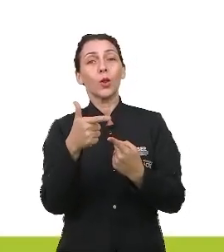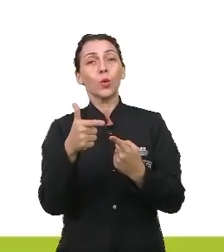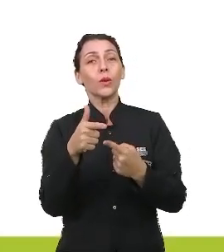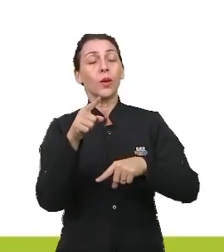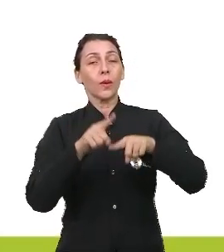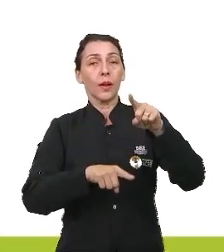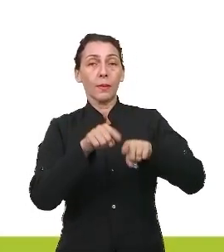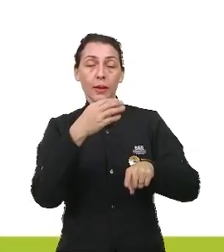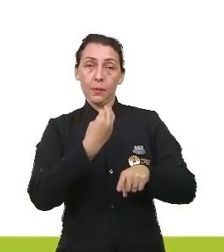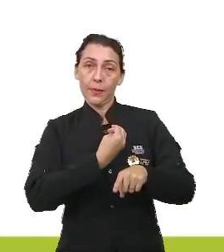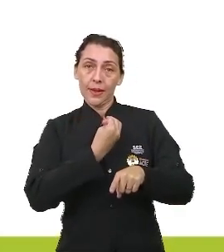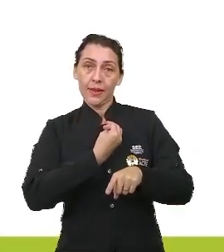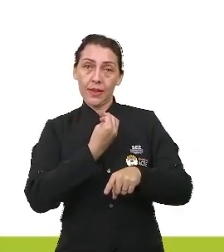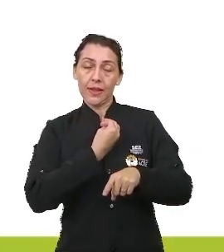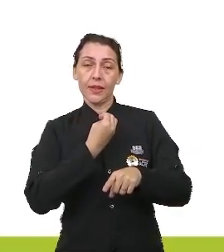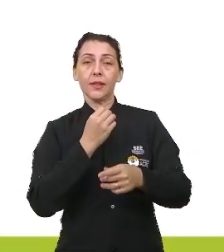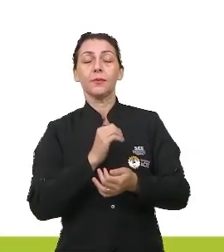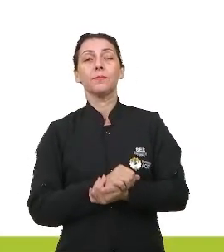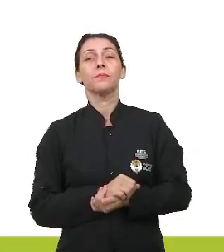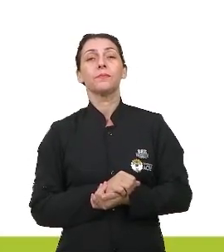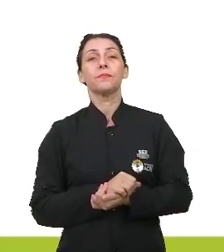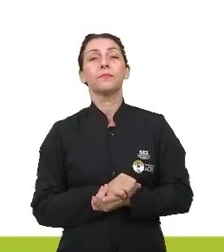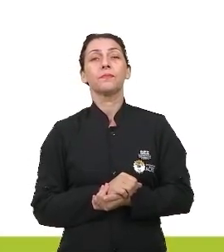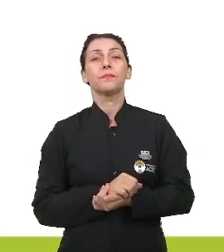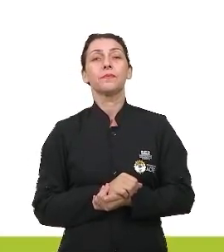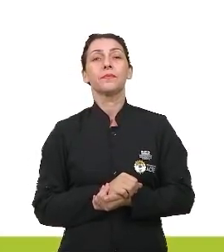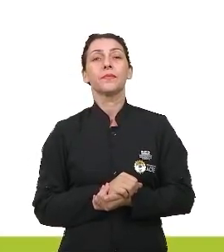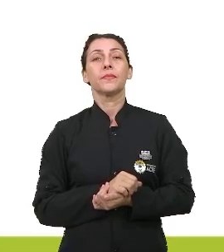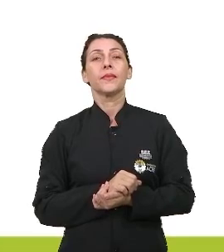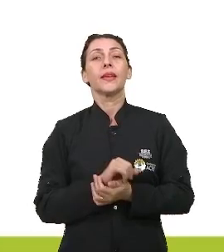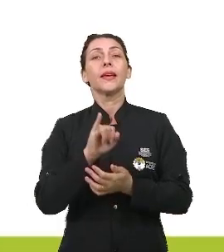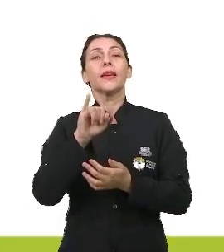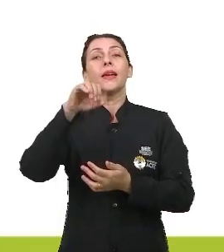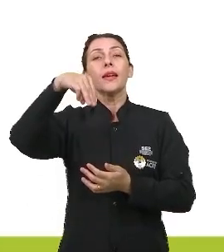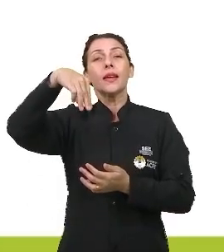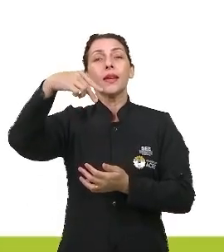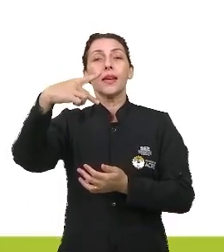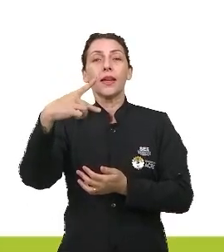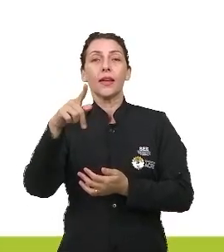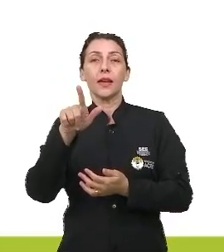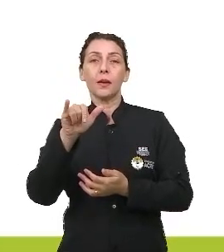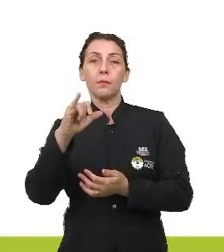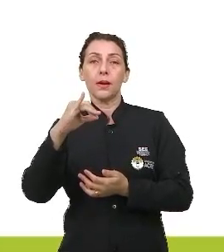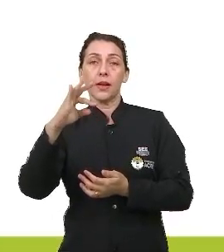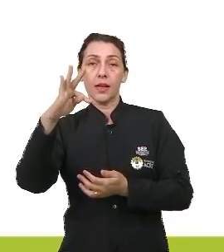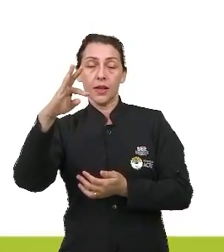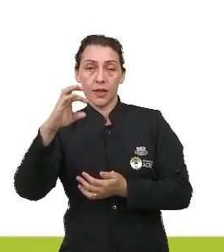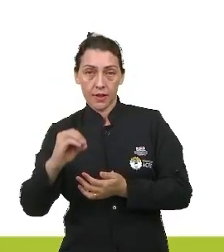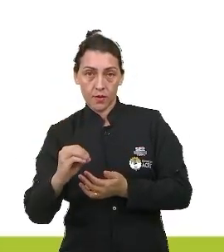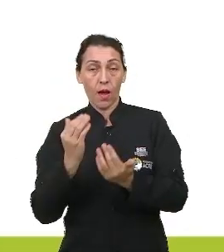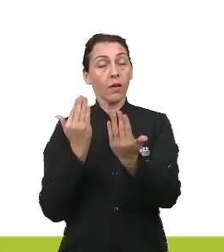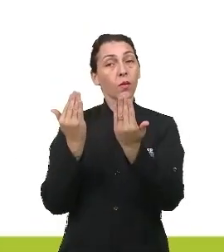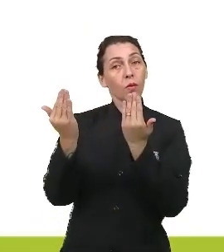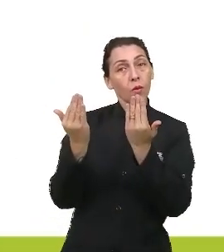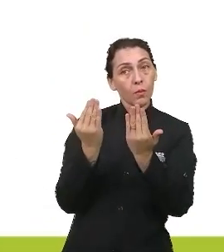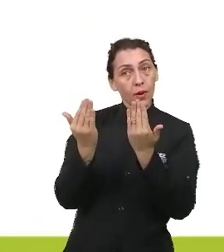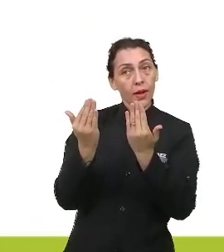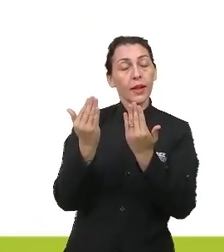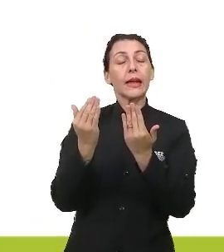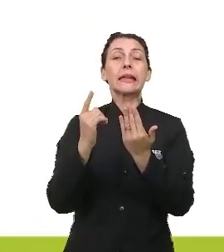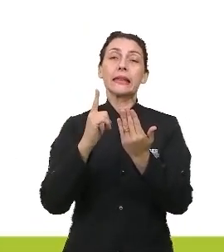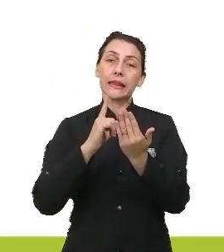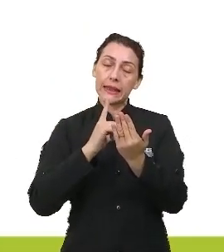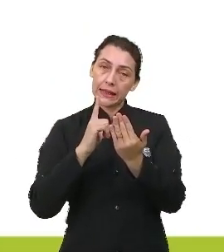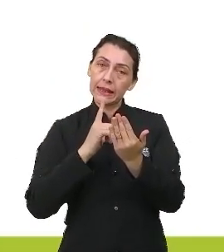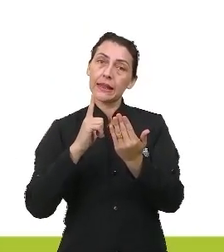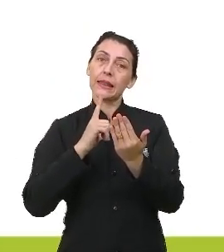Está naquilo que nós chamamos de implícito. A comparação propriamente dita é quando